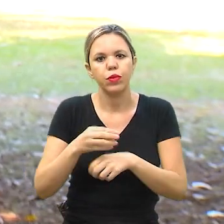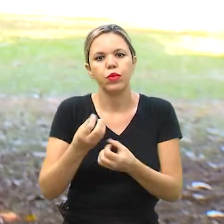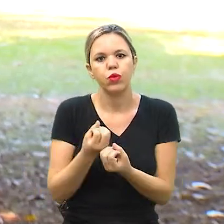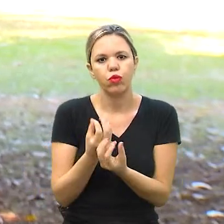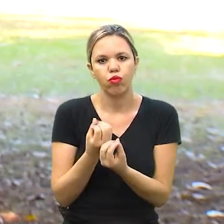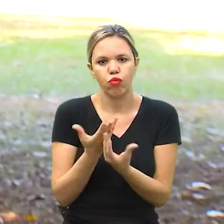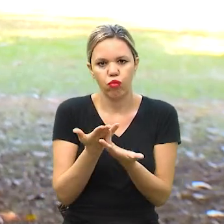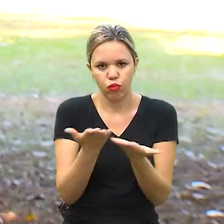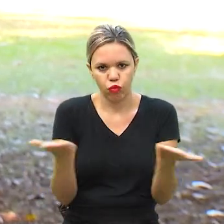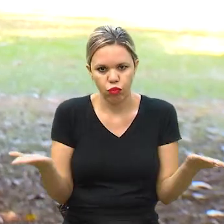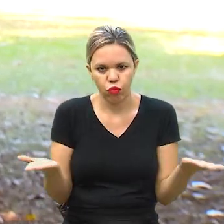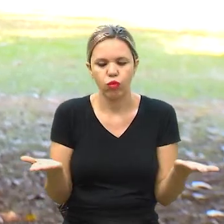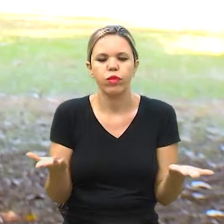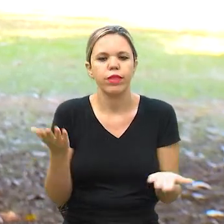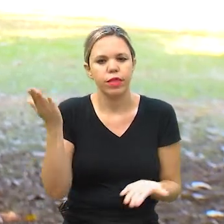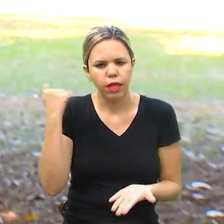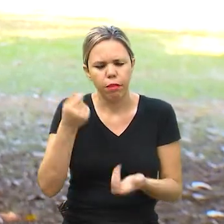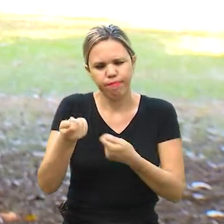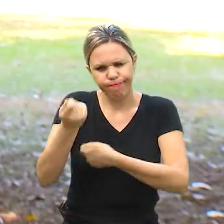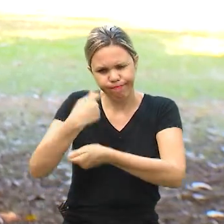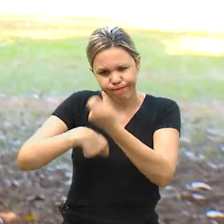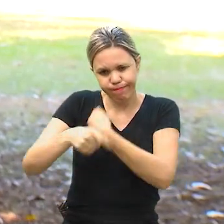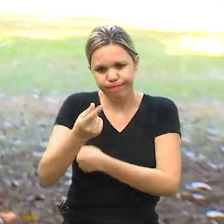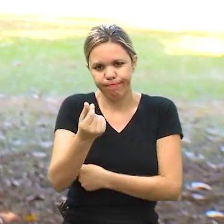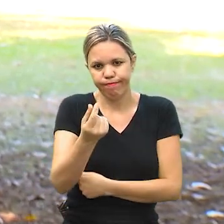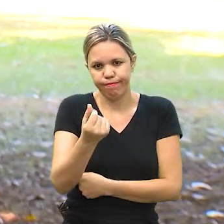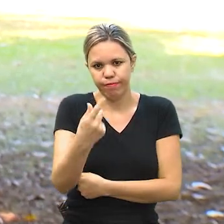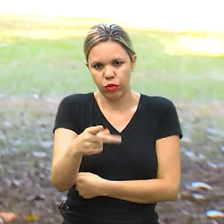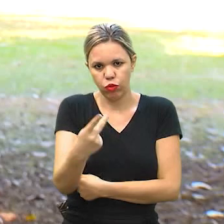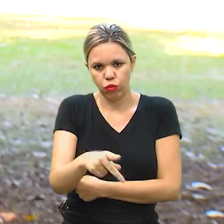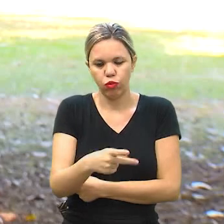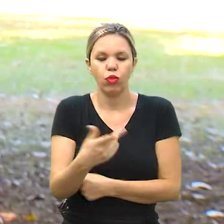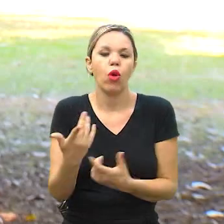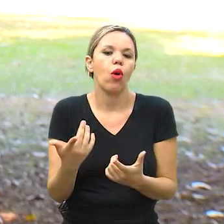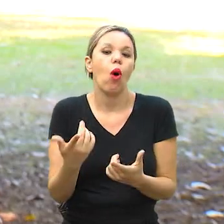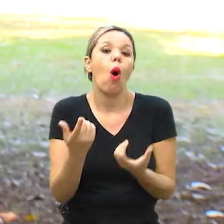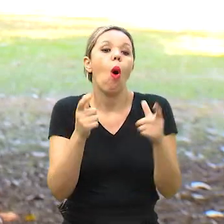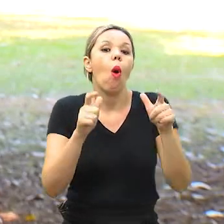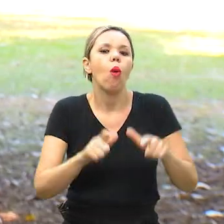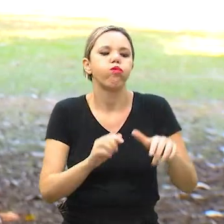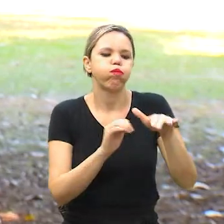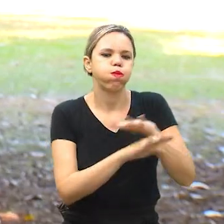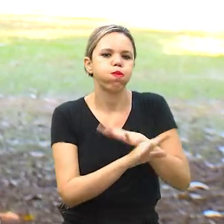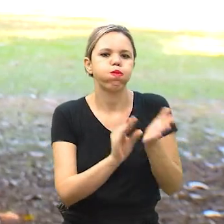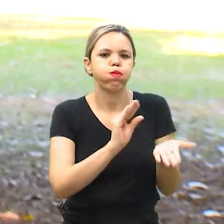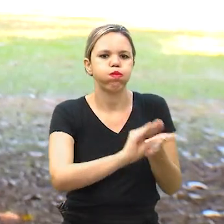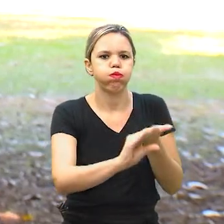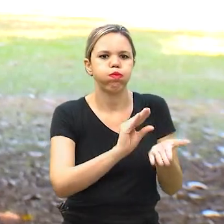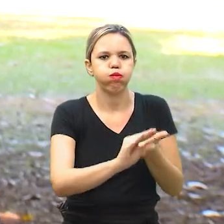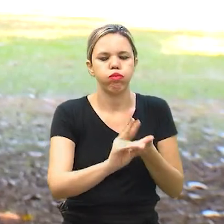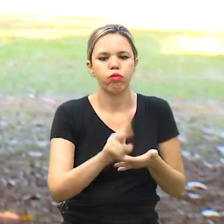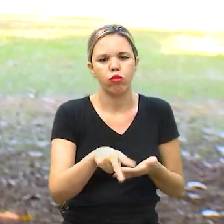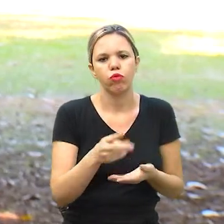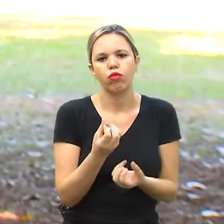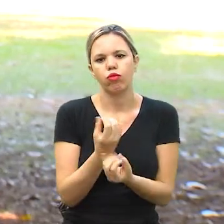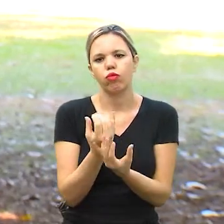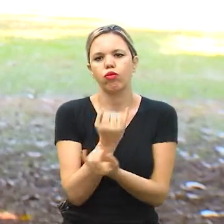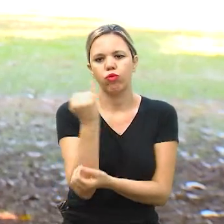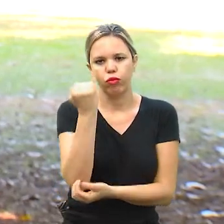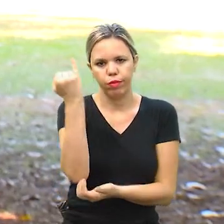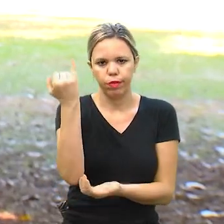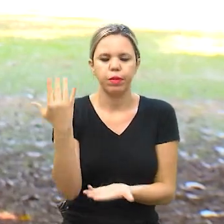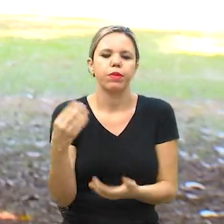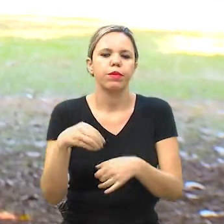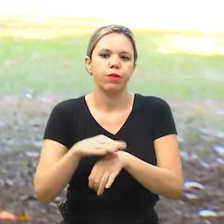informações para você cuidar bem do seu dinheiro, né? E também onde investir o seu dinheiro, são sempre informações importantes.